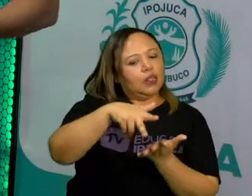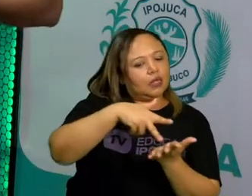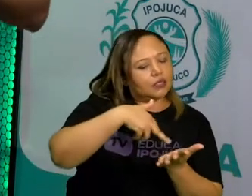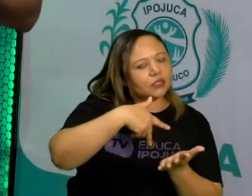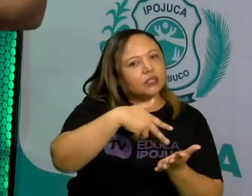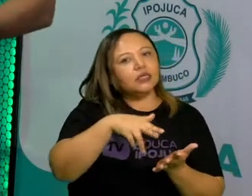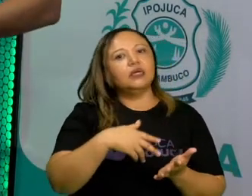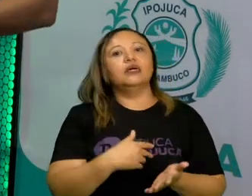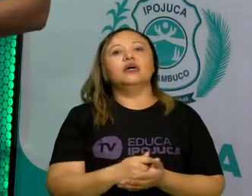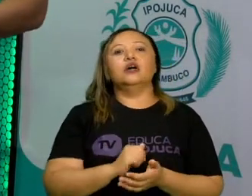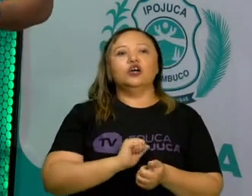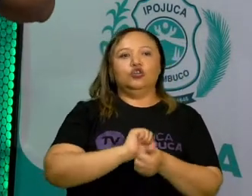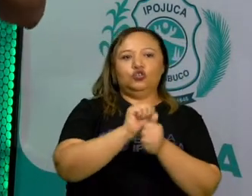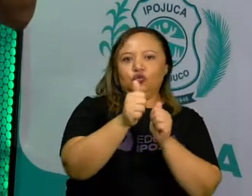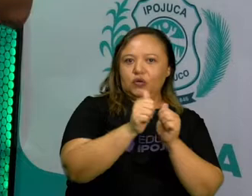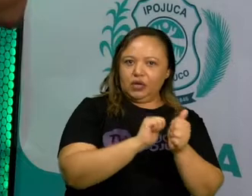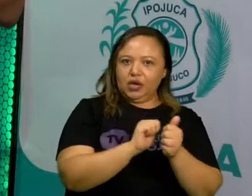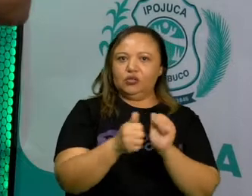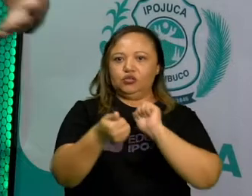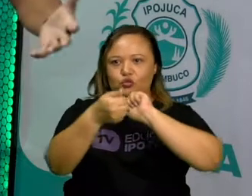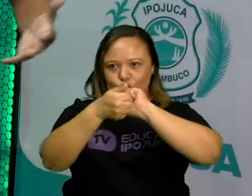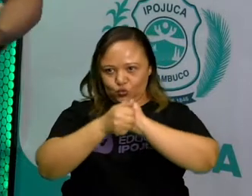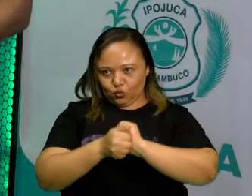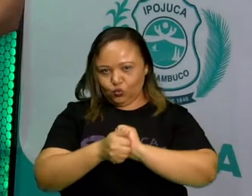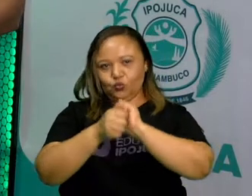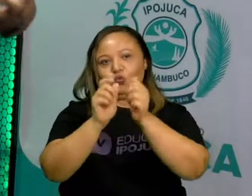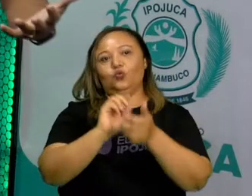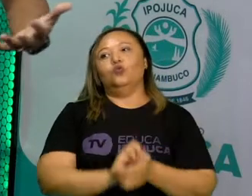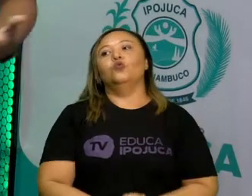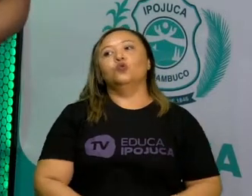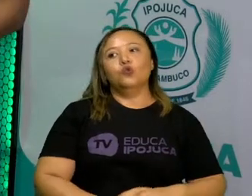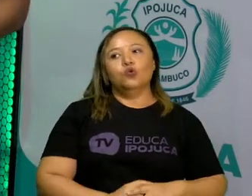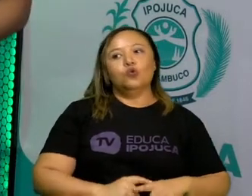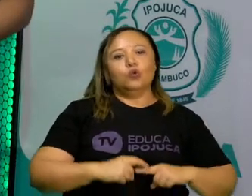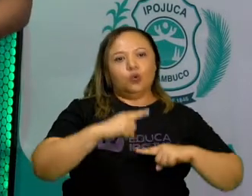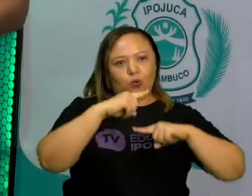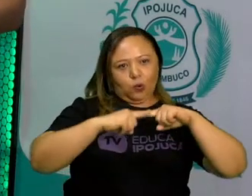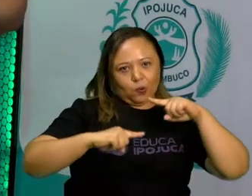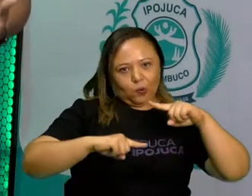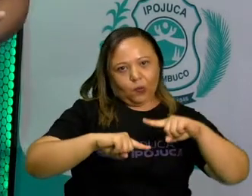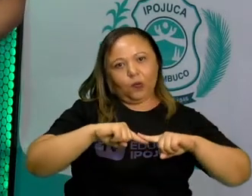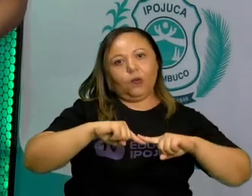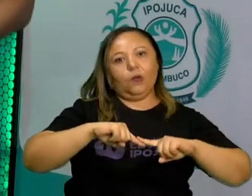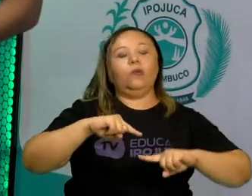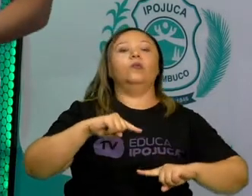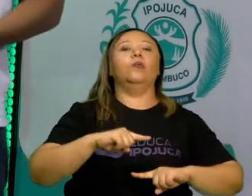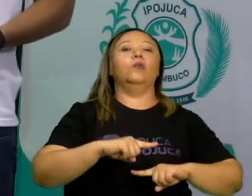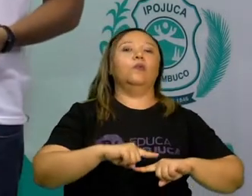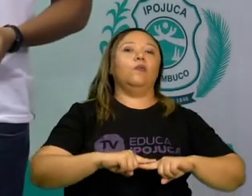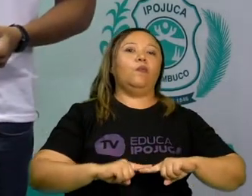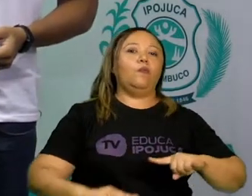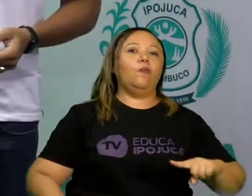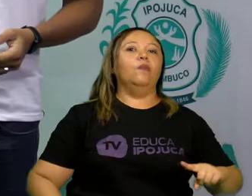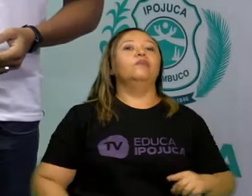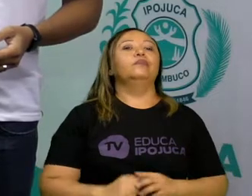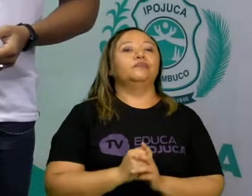junto com o equipamento e ali ter toda essa interação da realidade virtual.